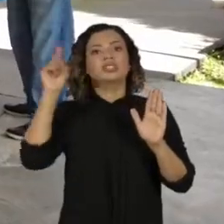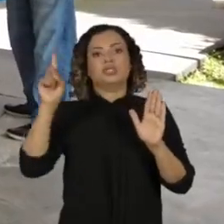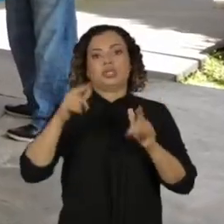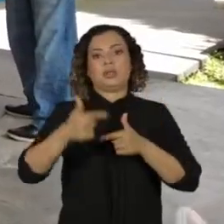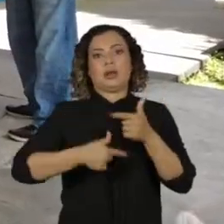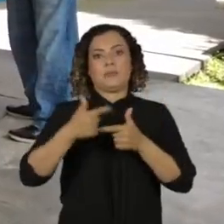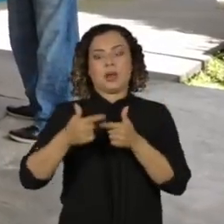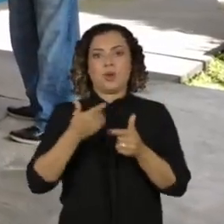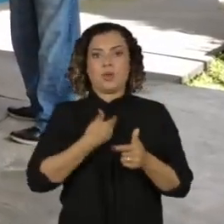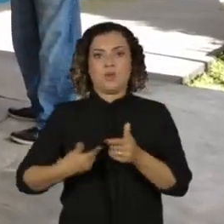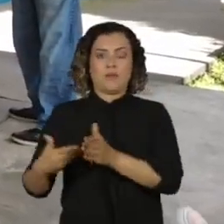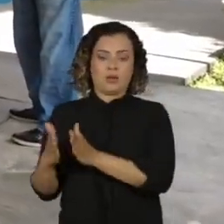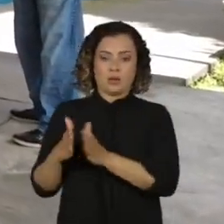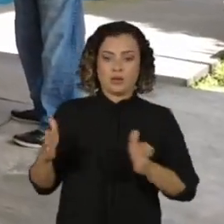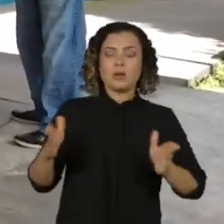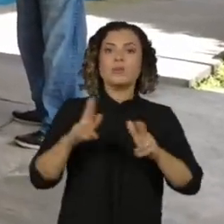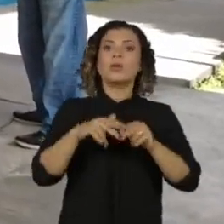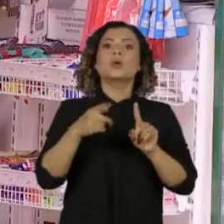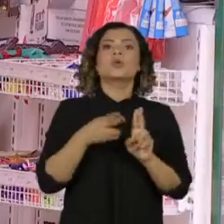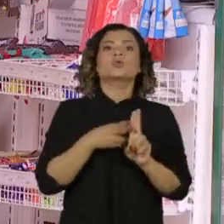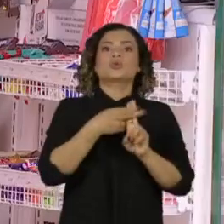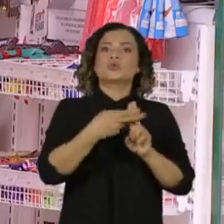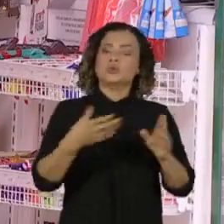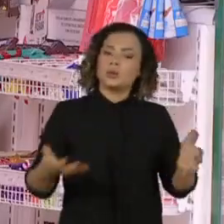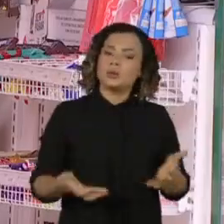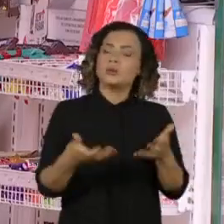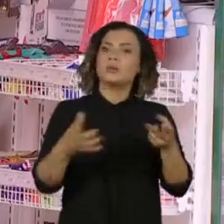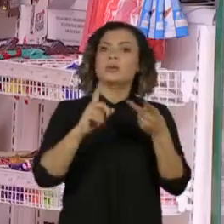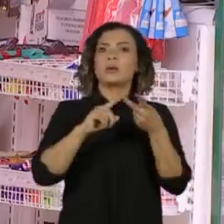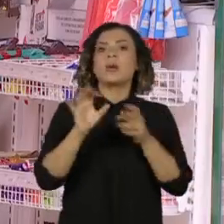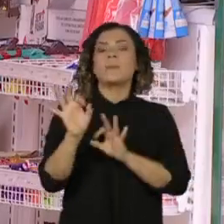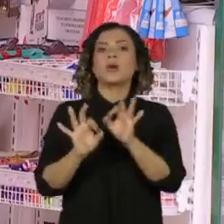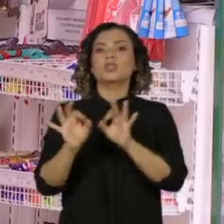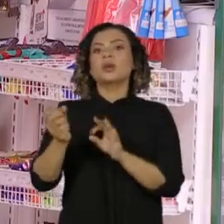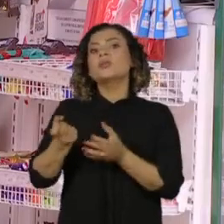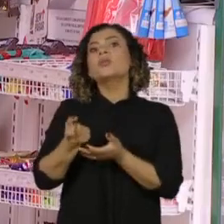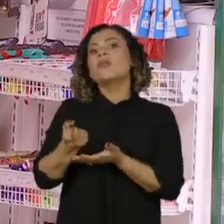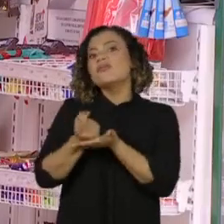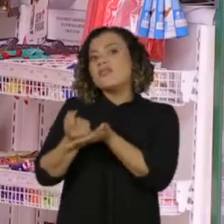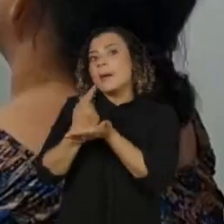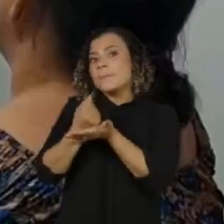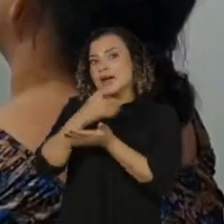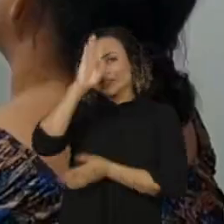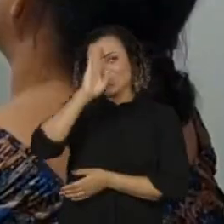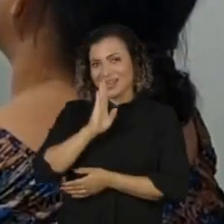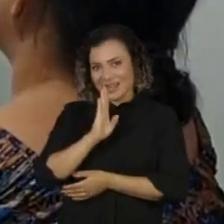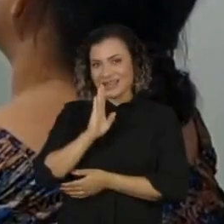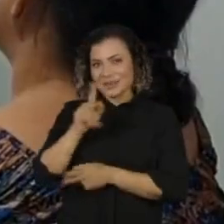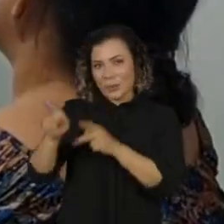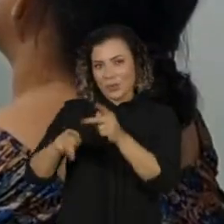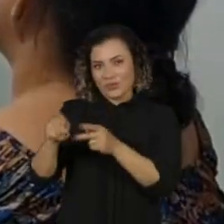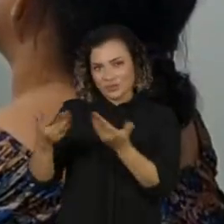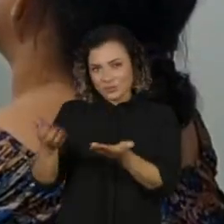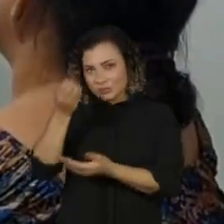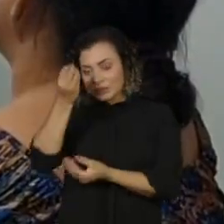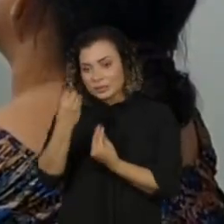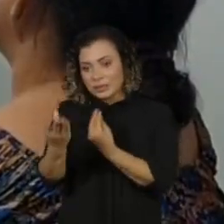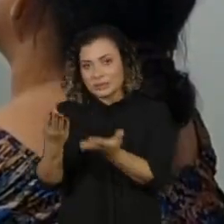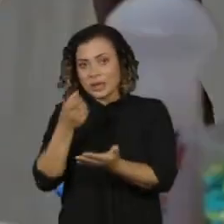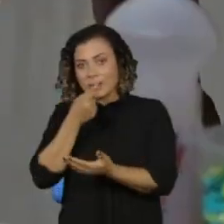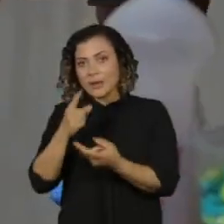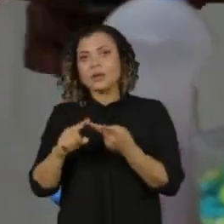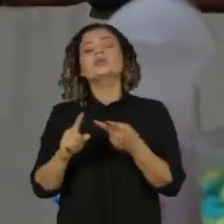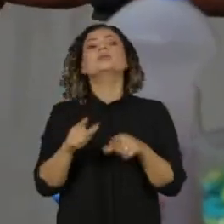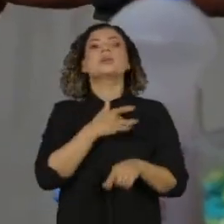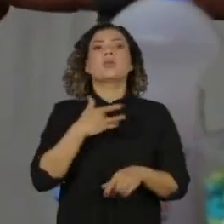Entre as prioridades, o fortalecimento do SUS, o resgate do programa Farmácia Popular, o acesso à informação e à saúde digital,